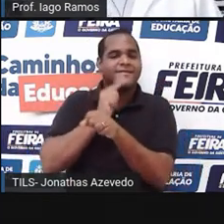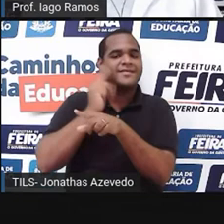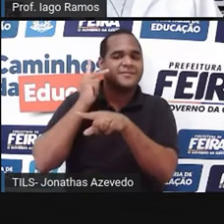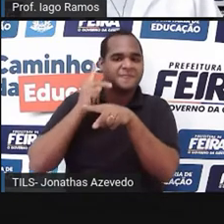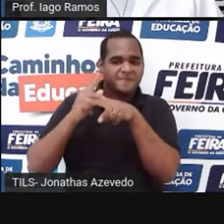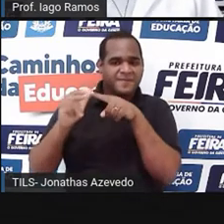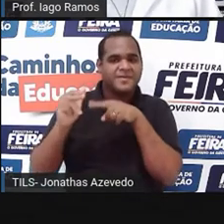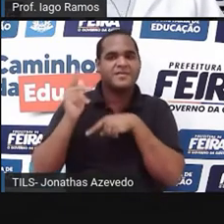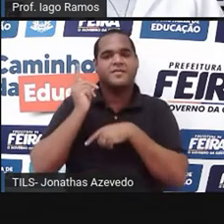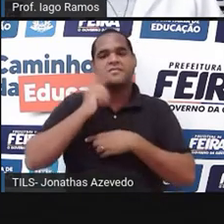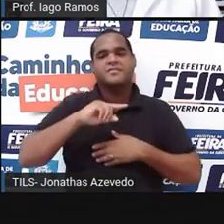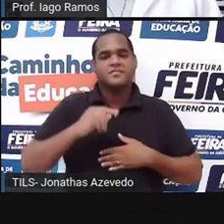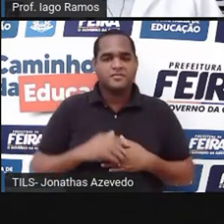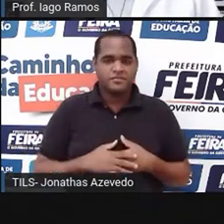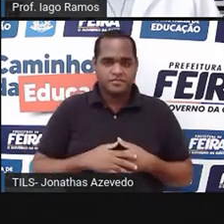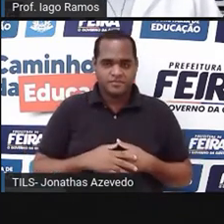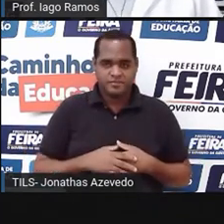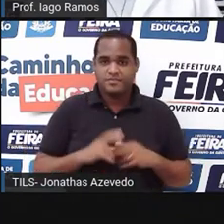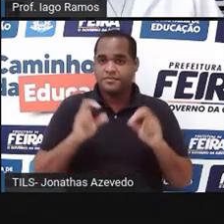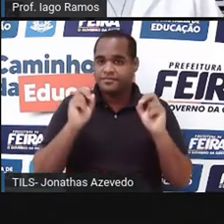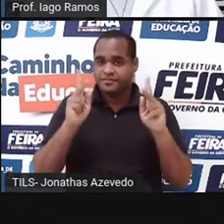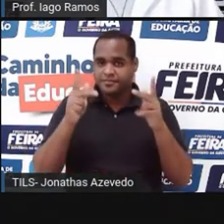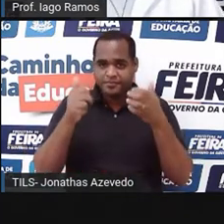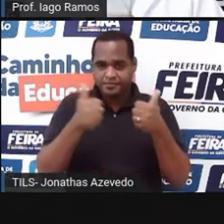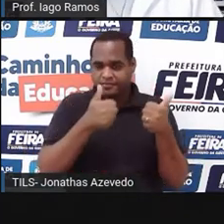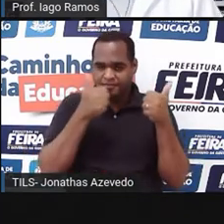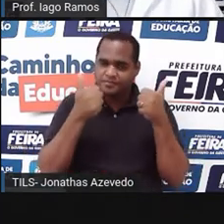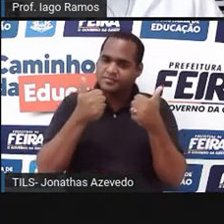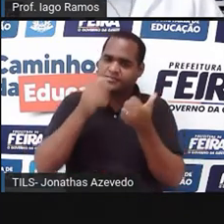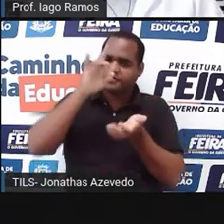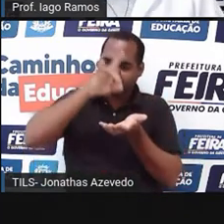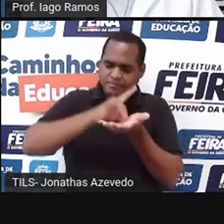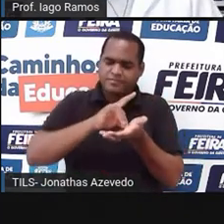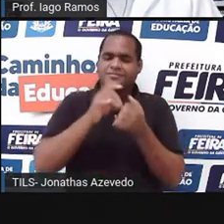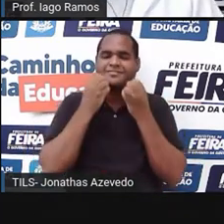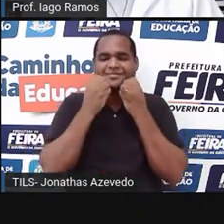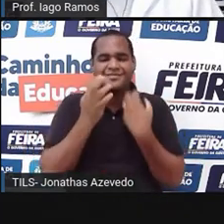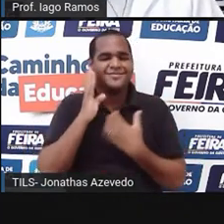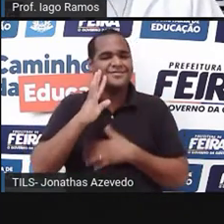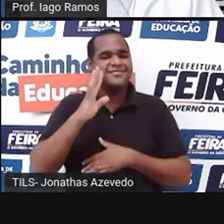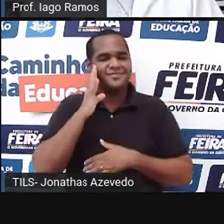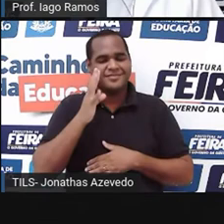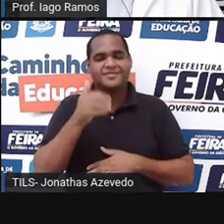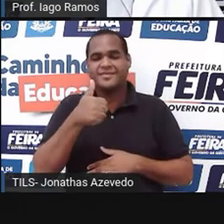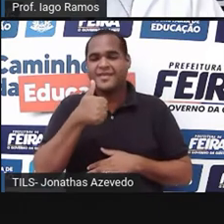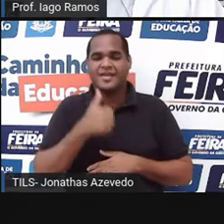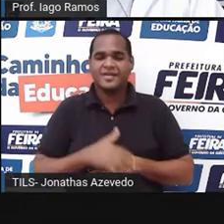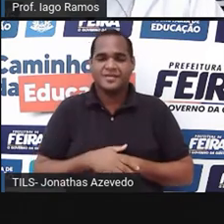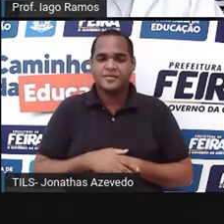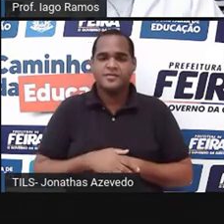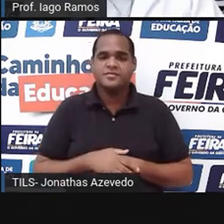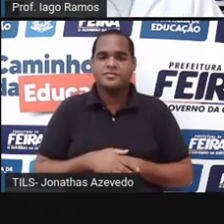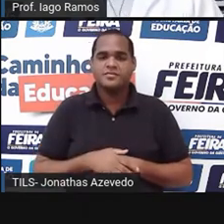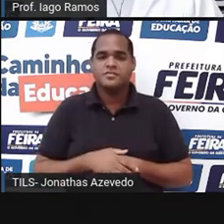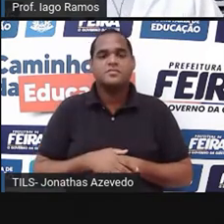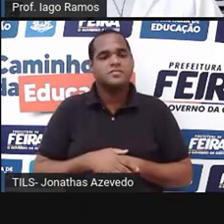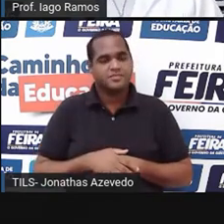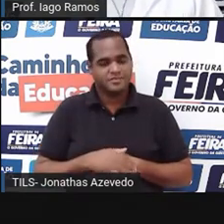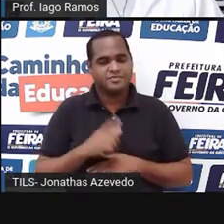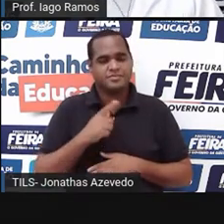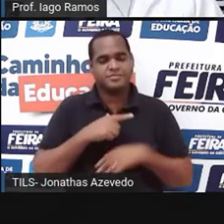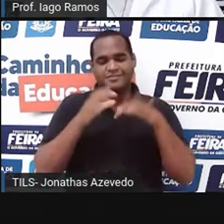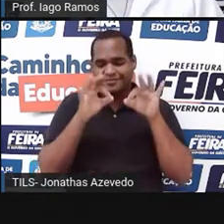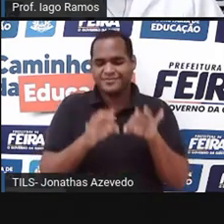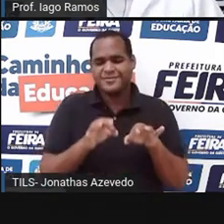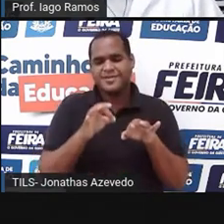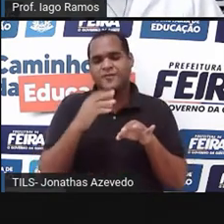uma Copa do Mundo. Beleza? É um fato bem bacana, tá? Mas eu tenho certeza que você